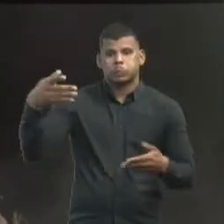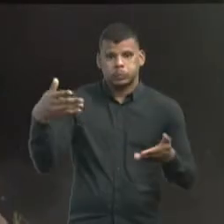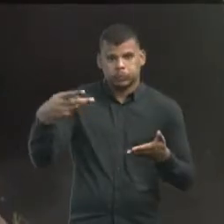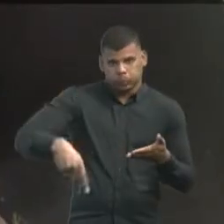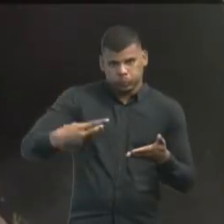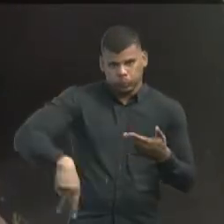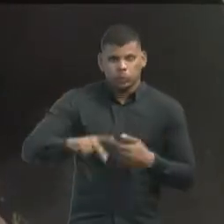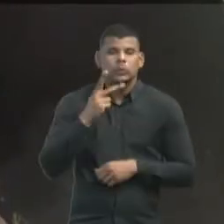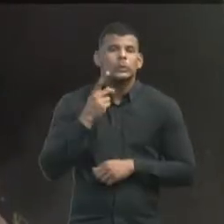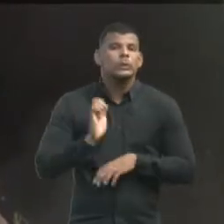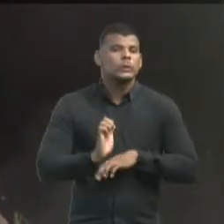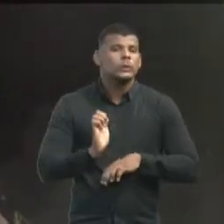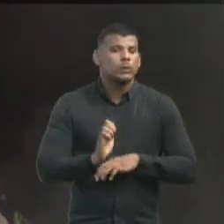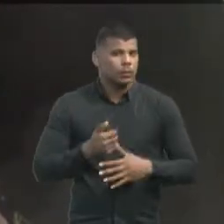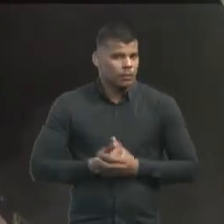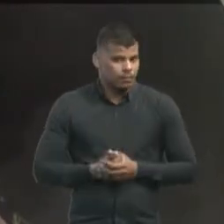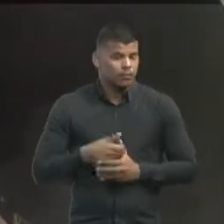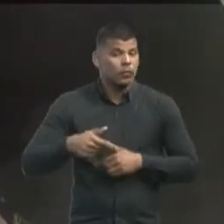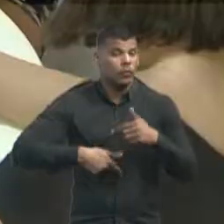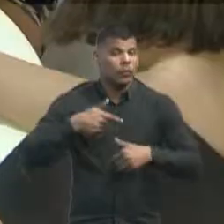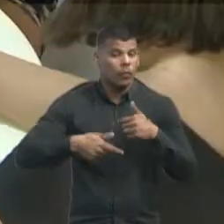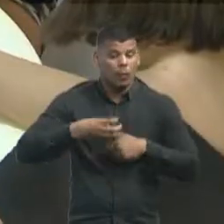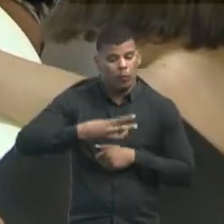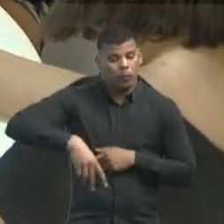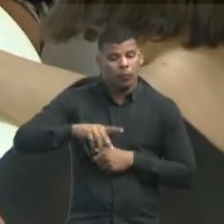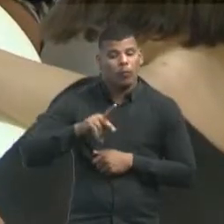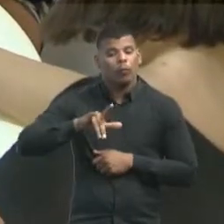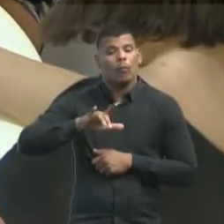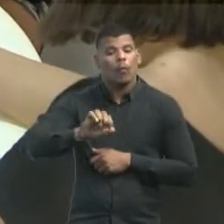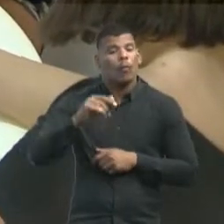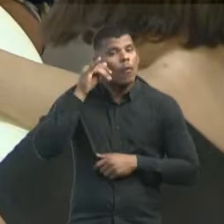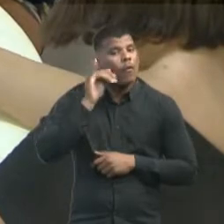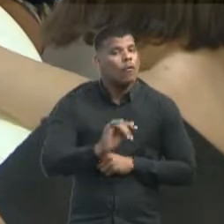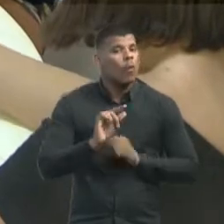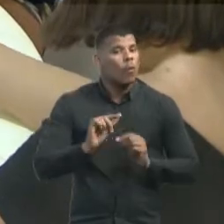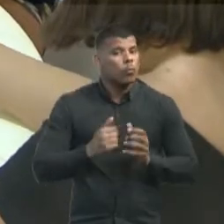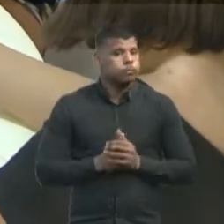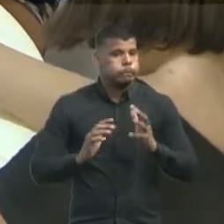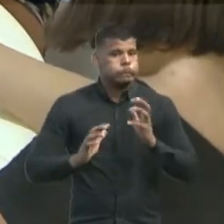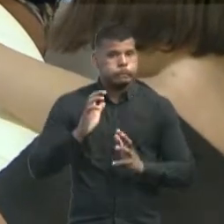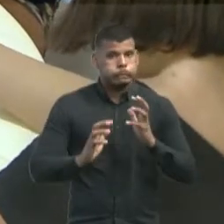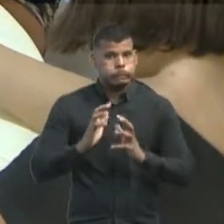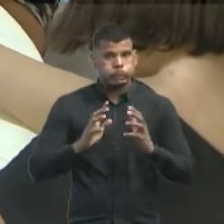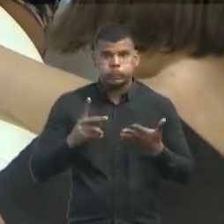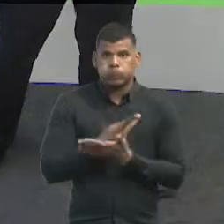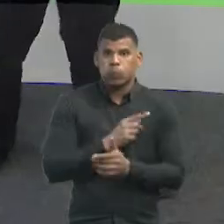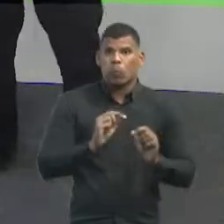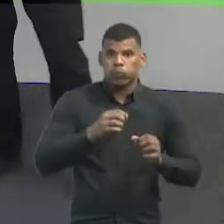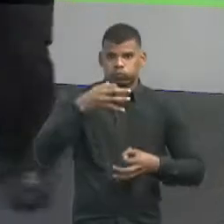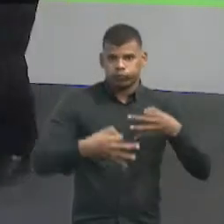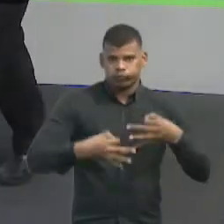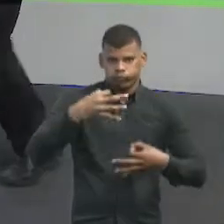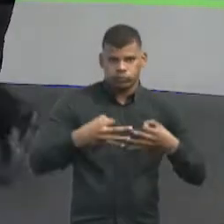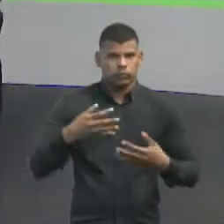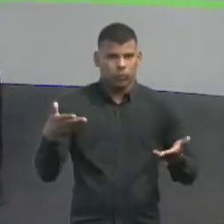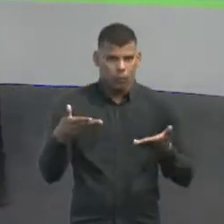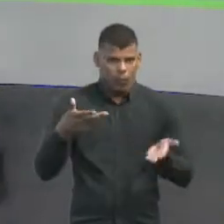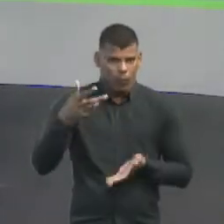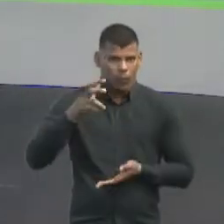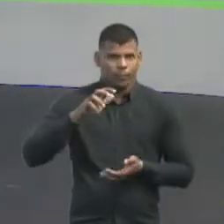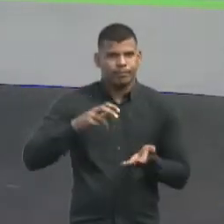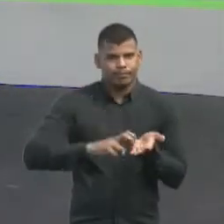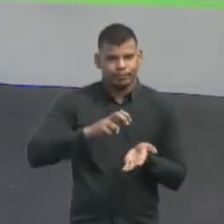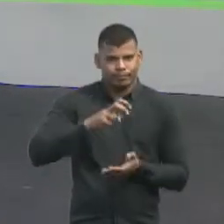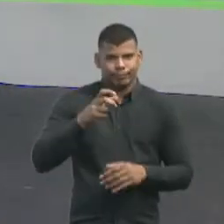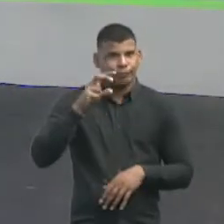E o trabalho do Ministério Público do Ceará para evitar que conflitos acabem no Judiciário. Agora, no primeiro expediente